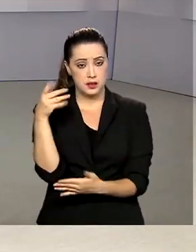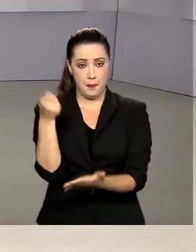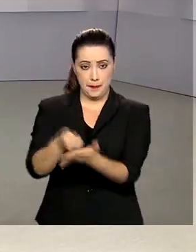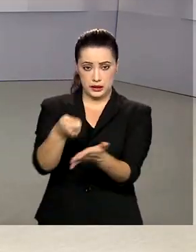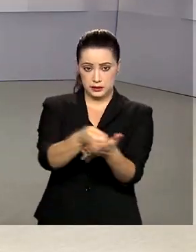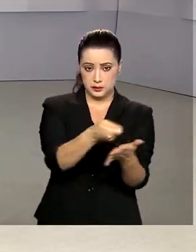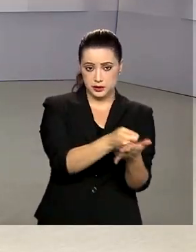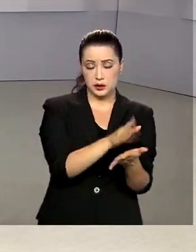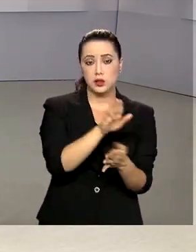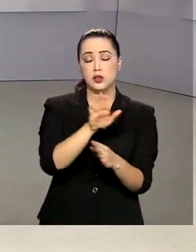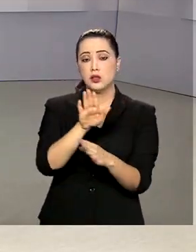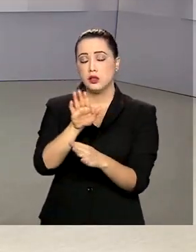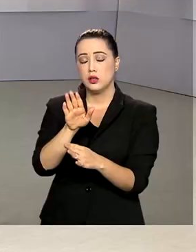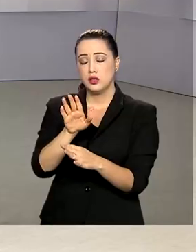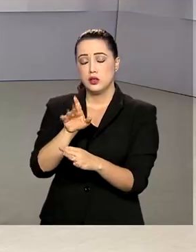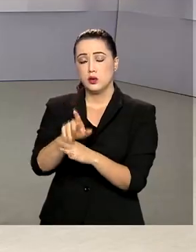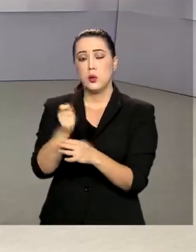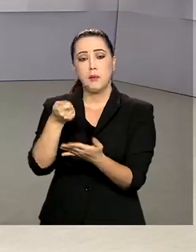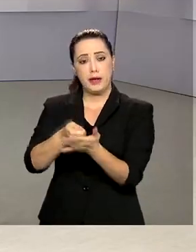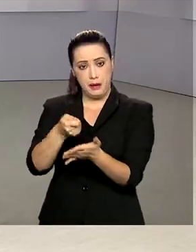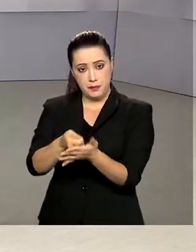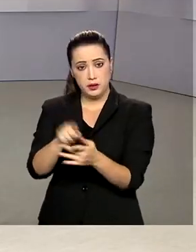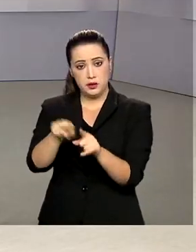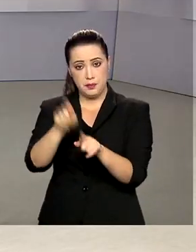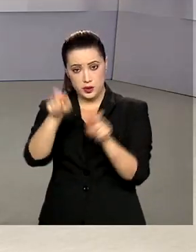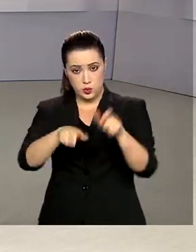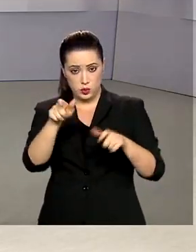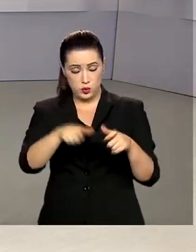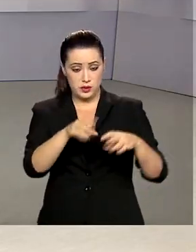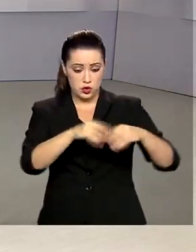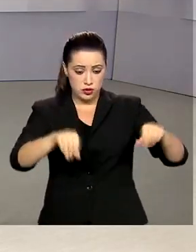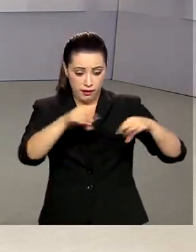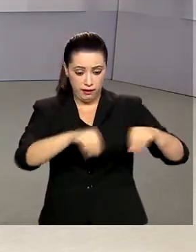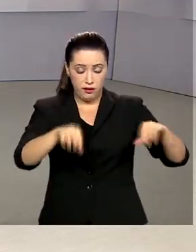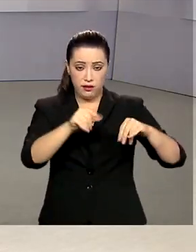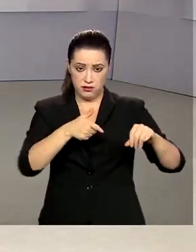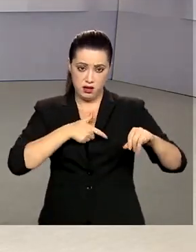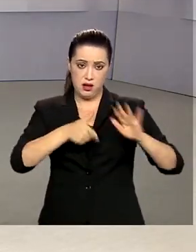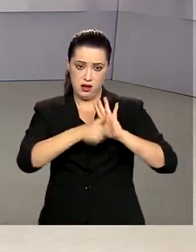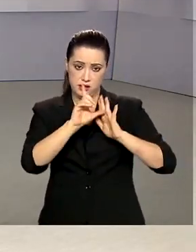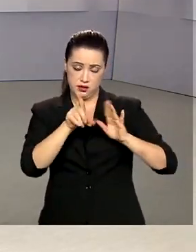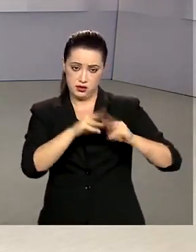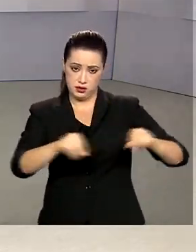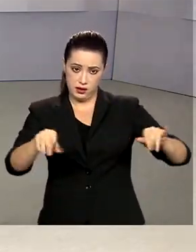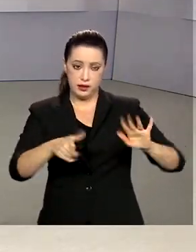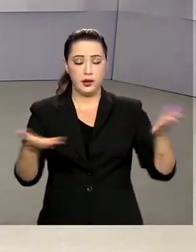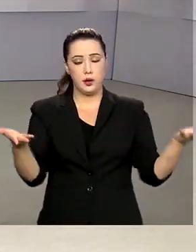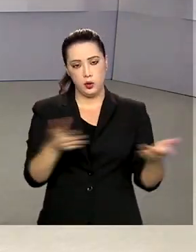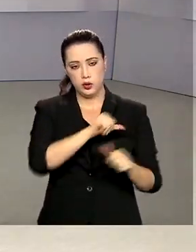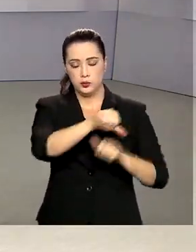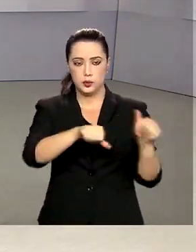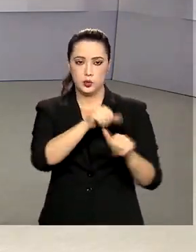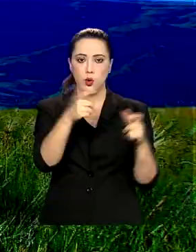de indenização a proprietários de terras que tiveram áreas transformadas em unidades de conservação.